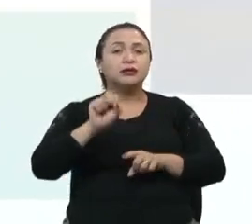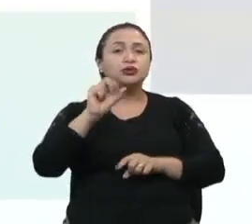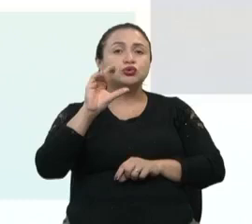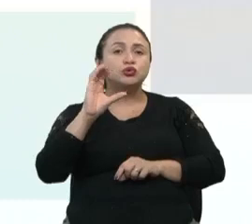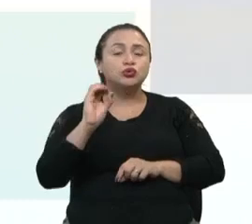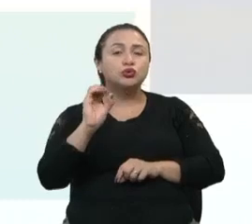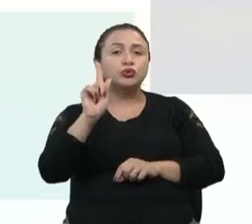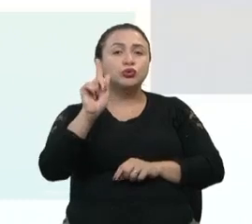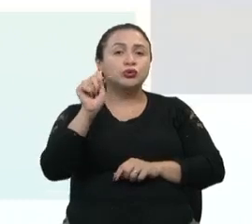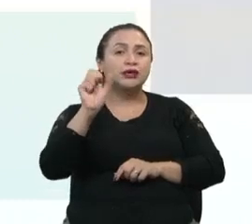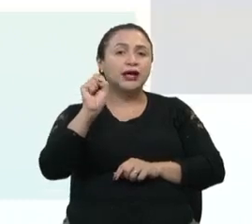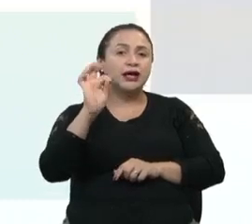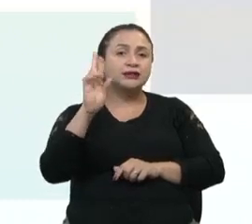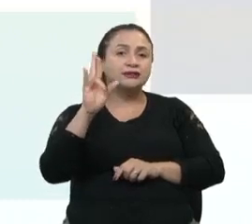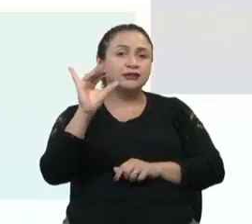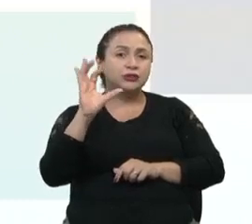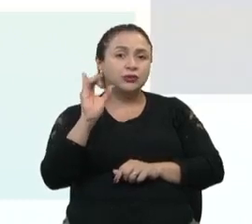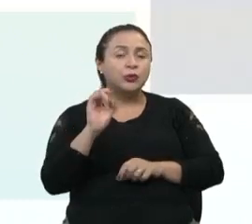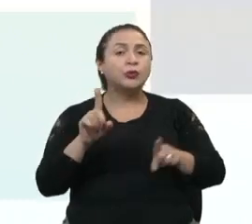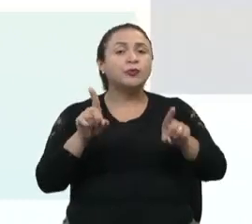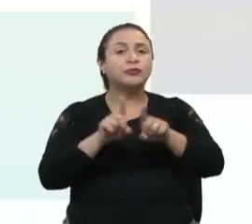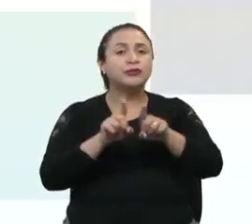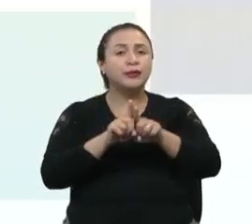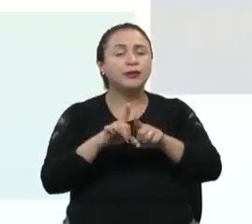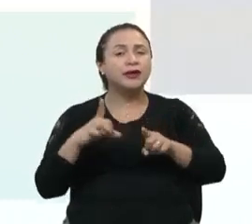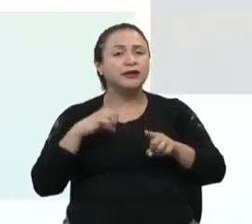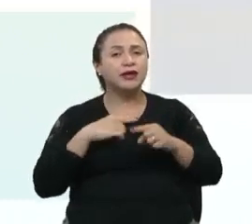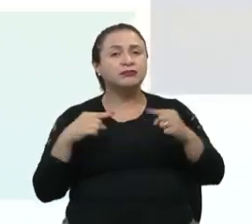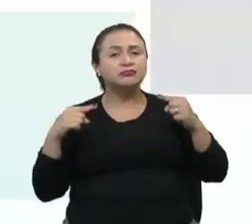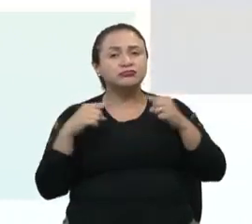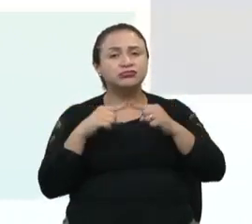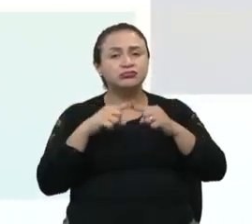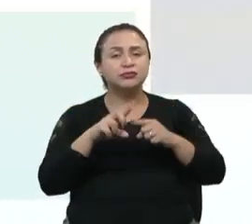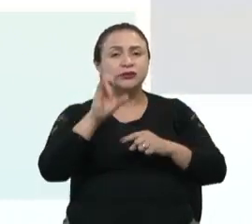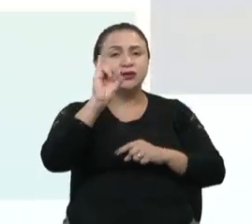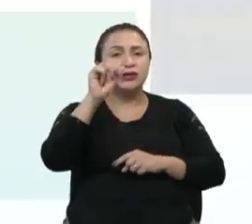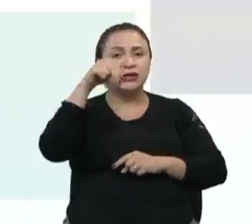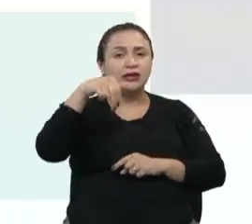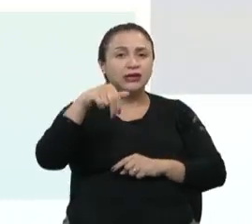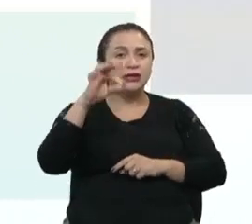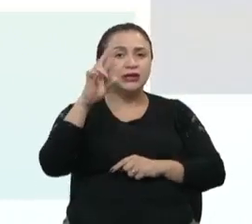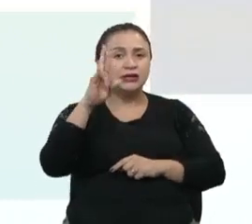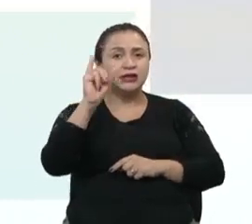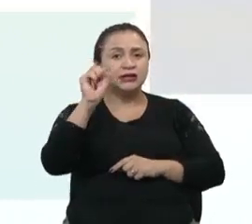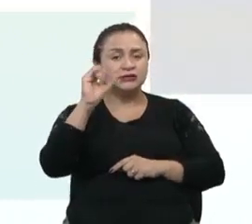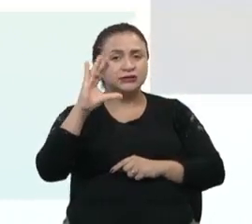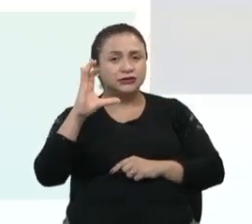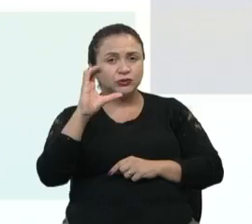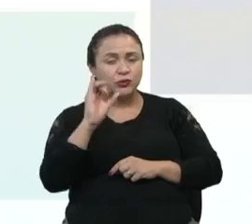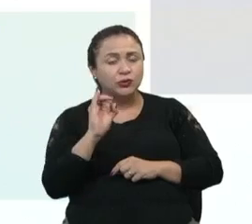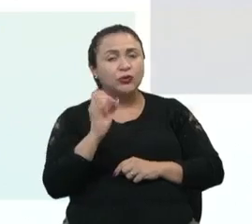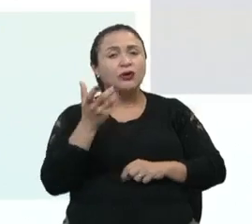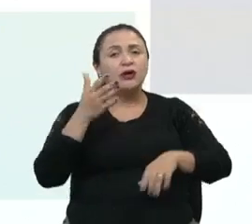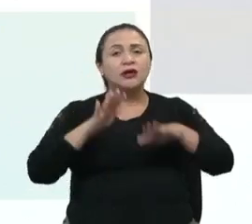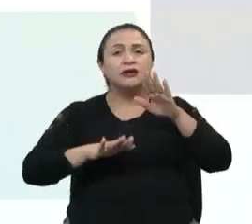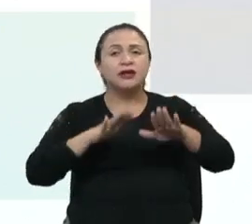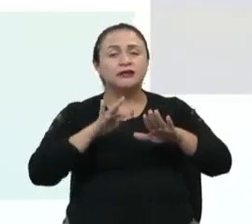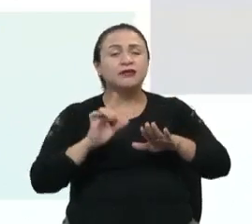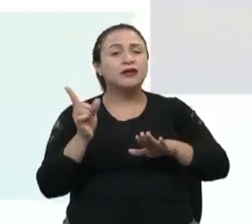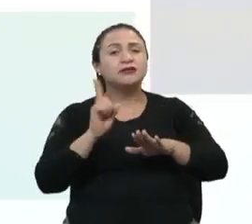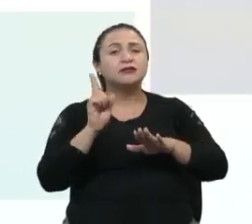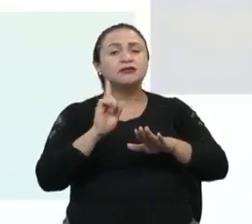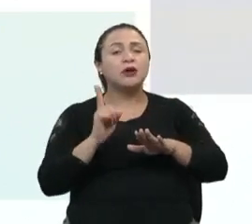gástrico e do fator intrínseco, que é indispensável para a absorção, por exemplo, da vitamina